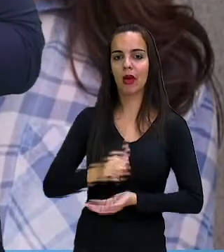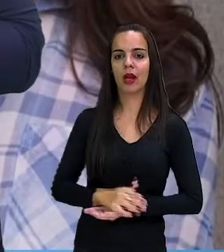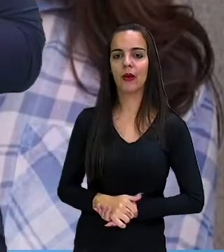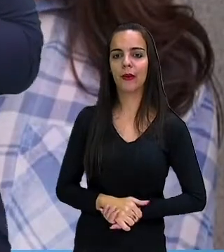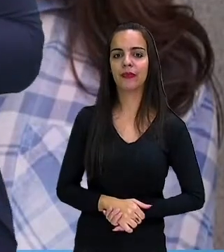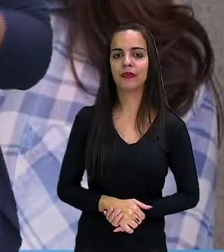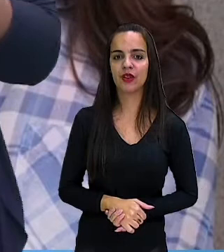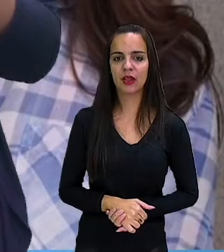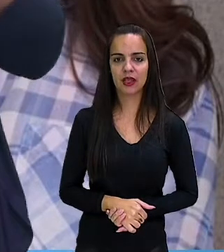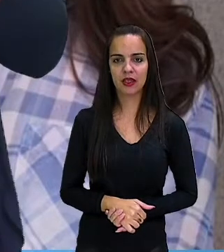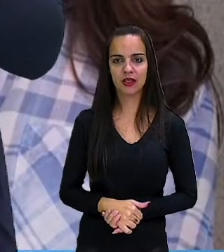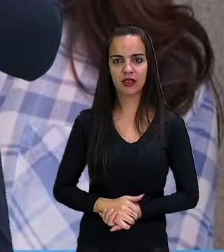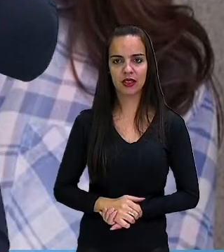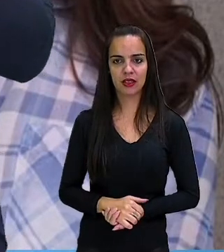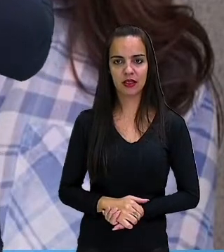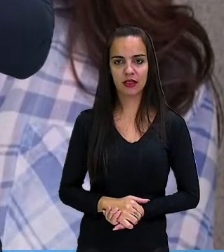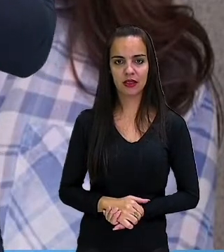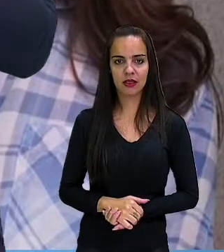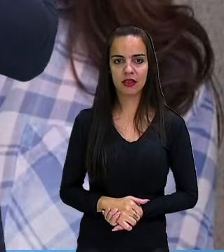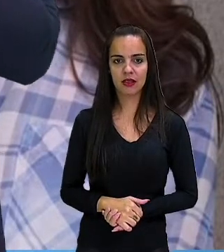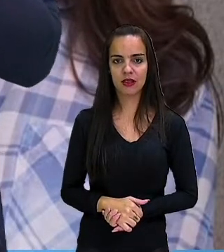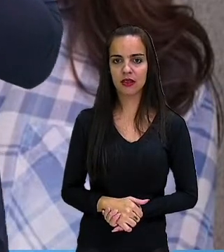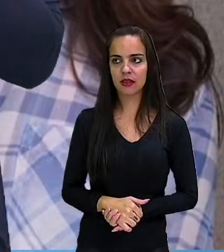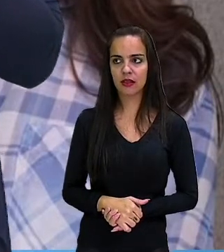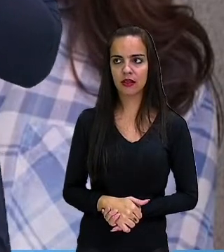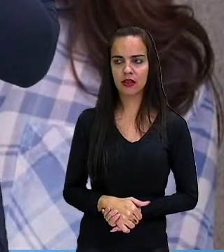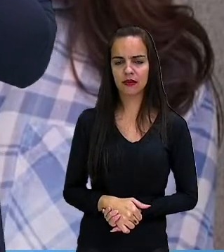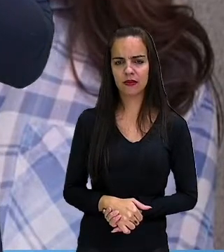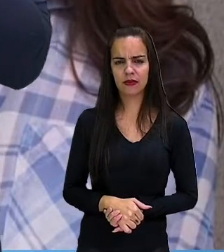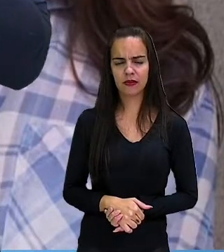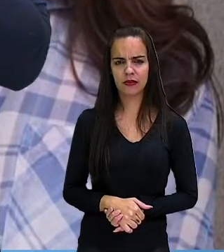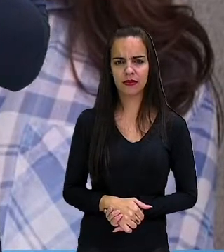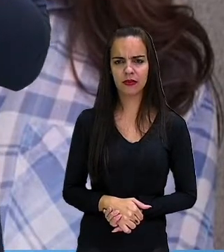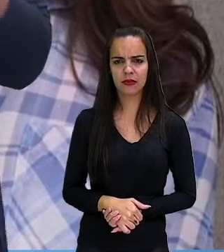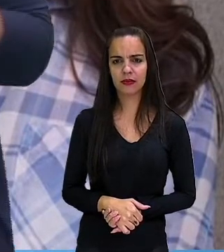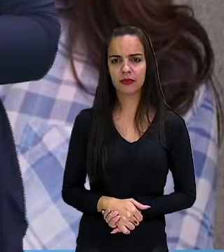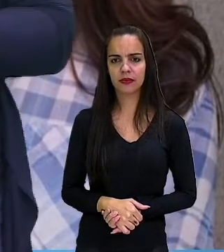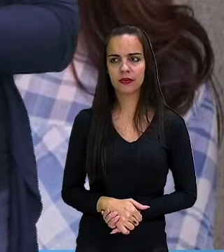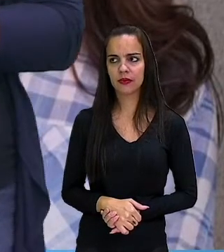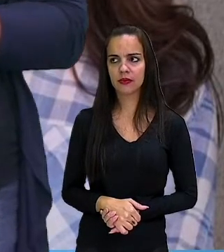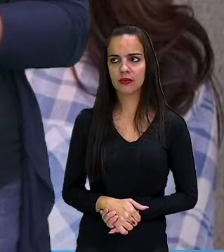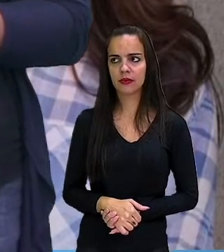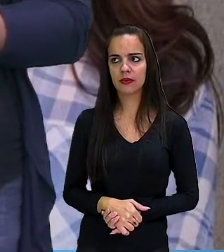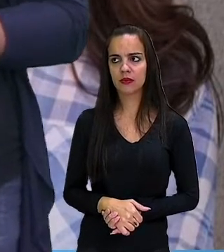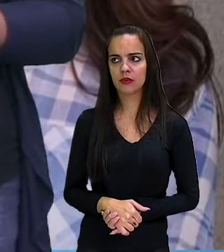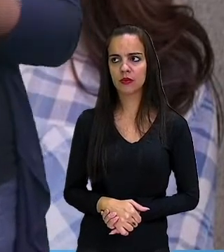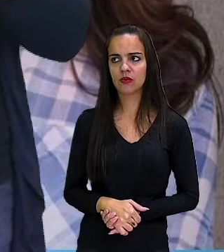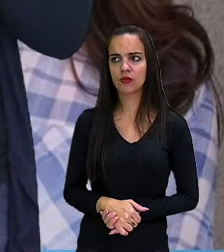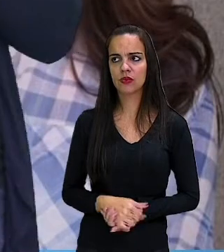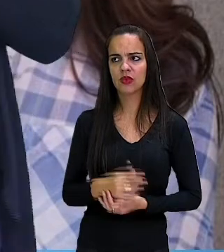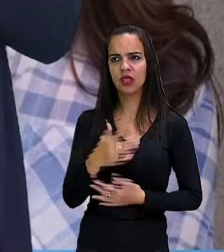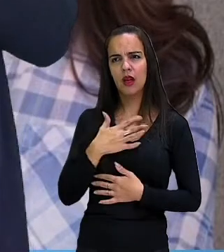vamos lá. Should I check everything that comes from the internet? Eu deveria